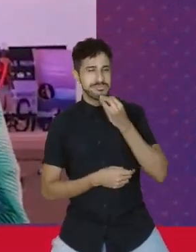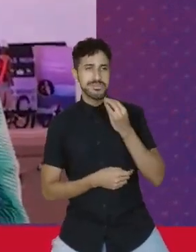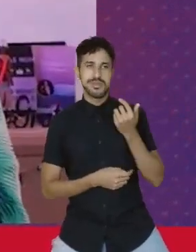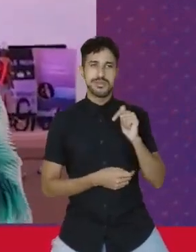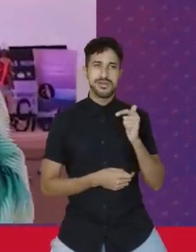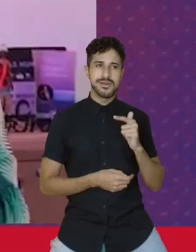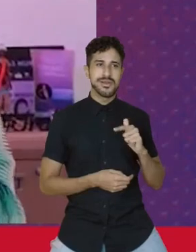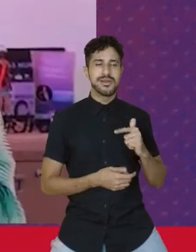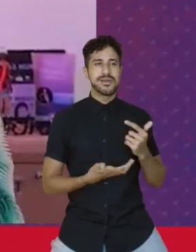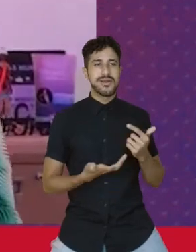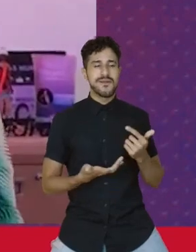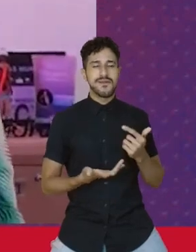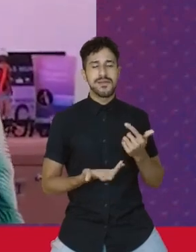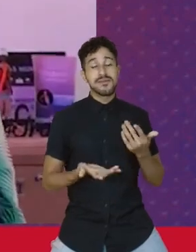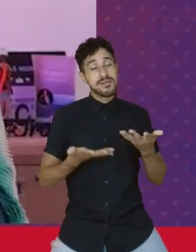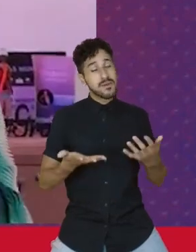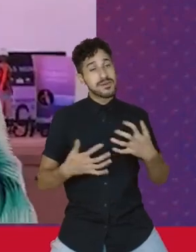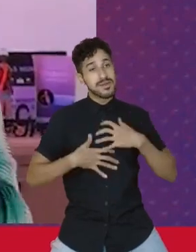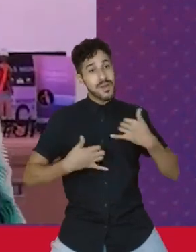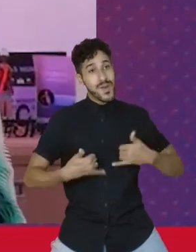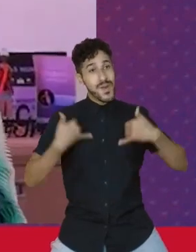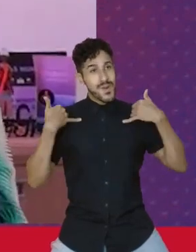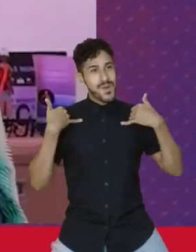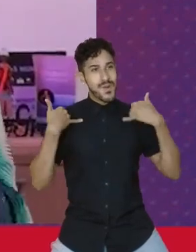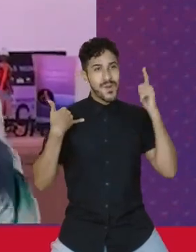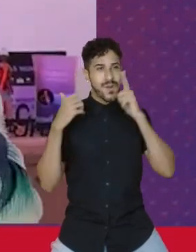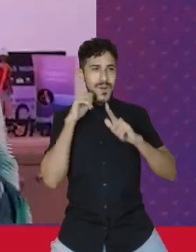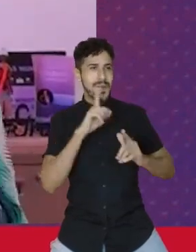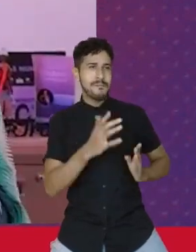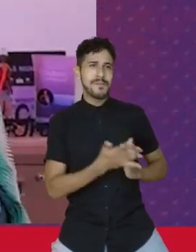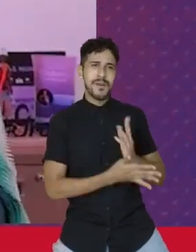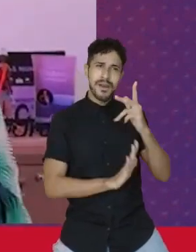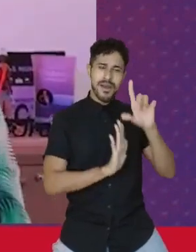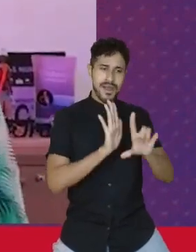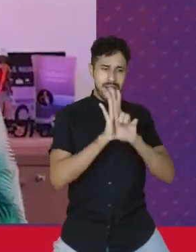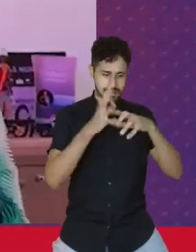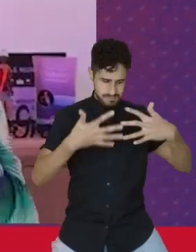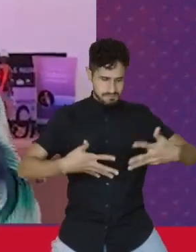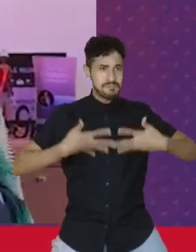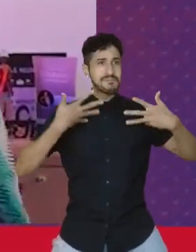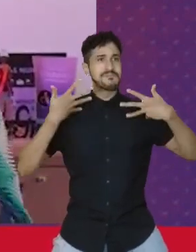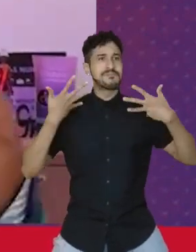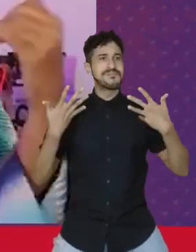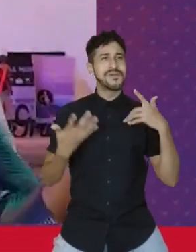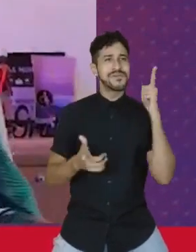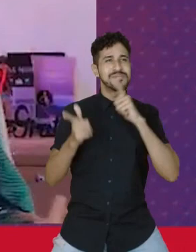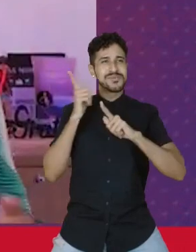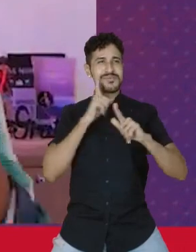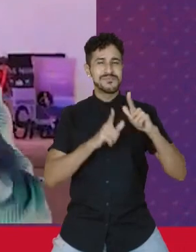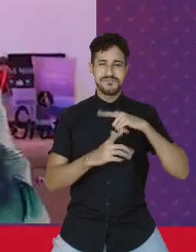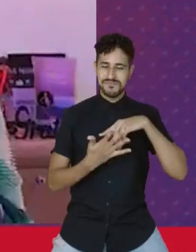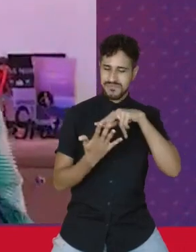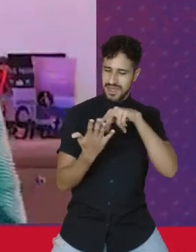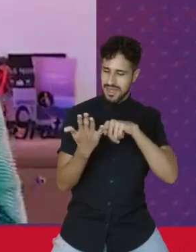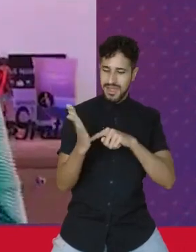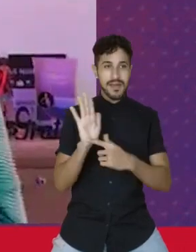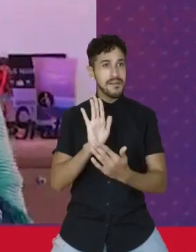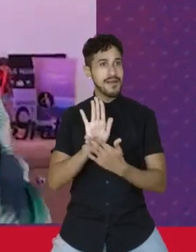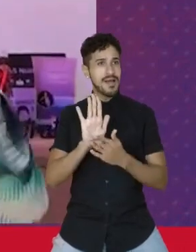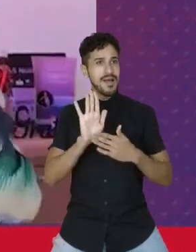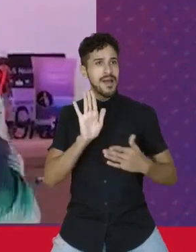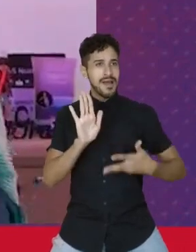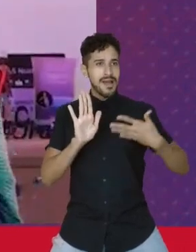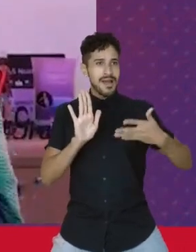que não tiveram chance, então eu me orgulho quando eu aprovo uma lei, isso me motiva. Quando eu considero uma lei do papel, isso me